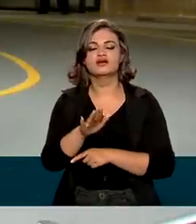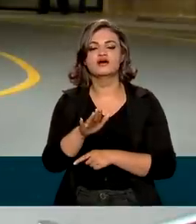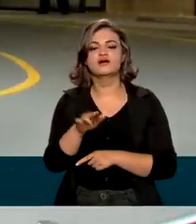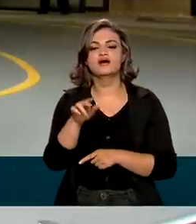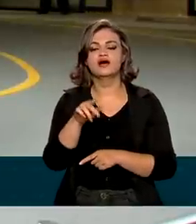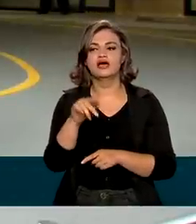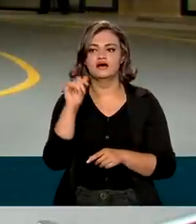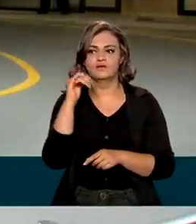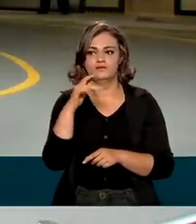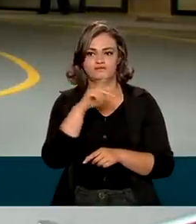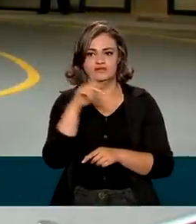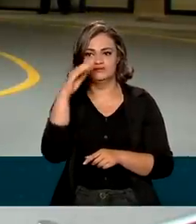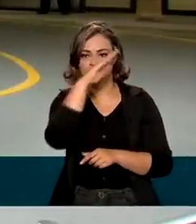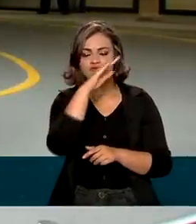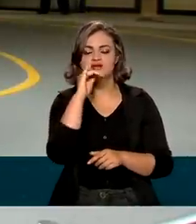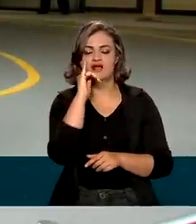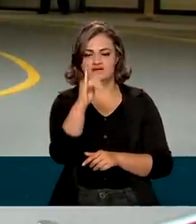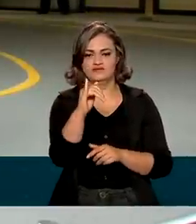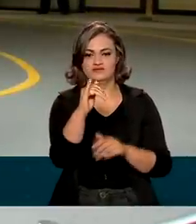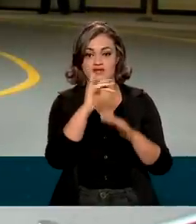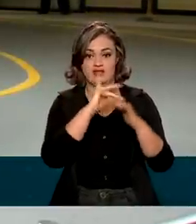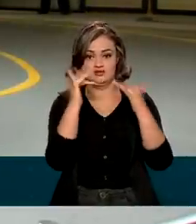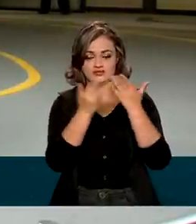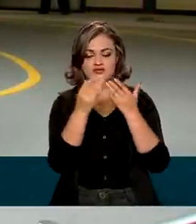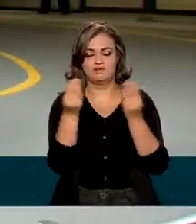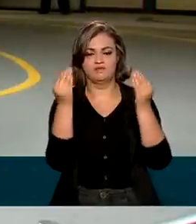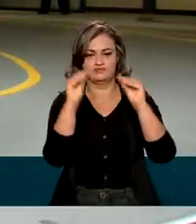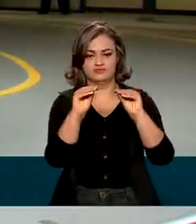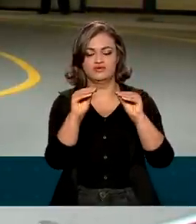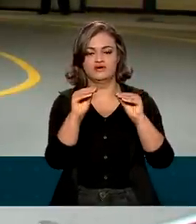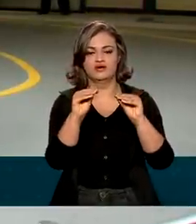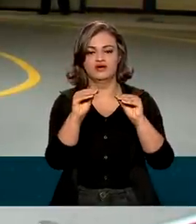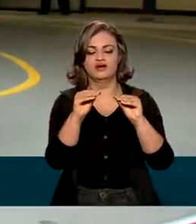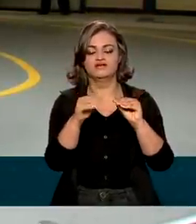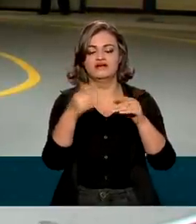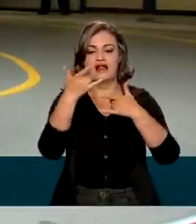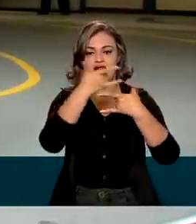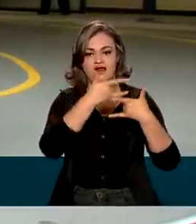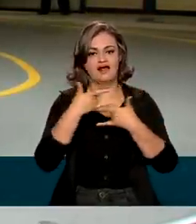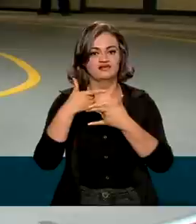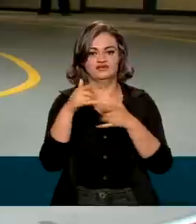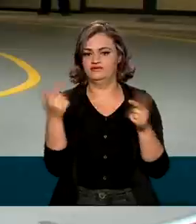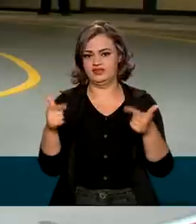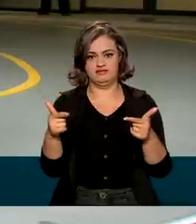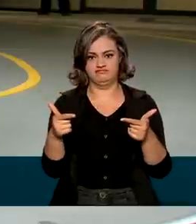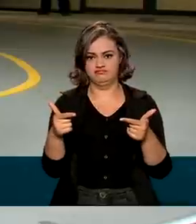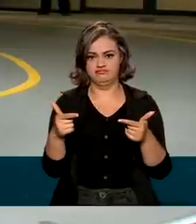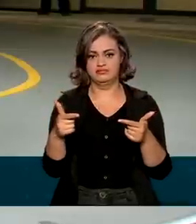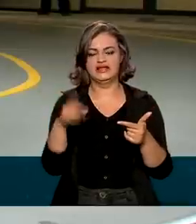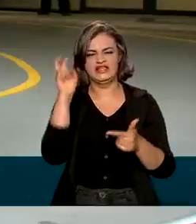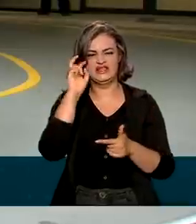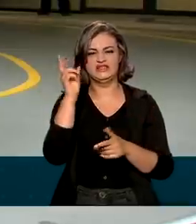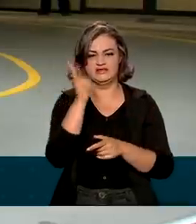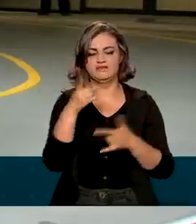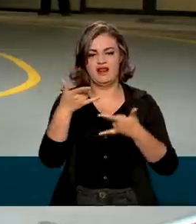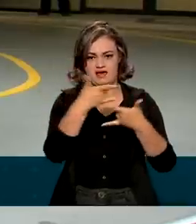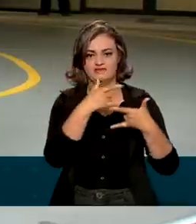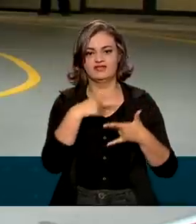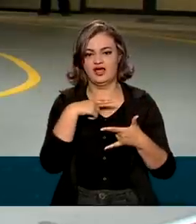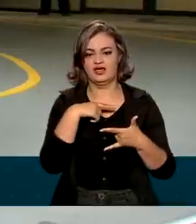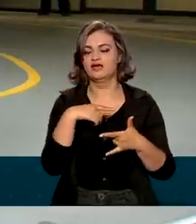usou as redes sociais para informar que não faria a live que ele costuma fazer todas as quintas-feiras.